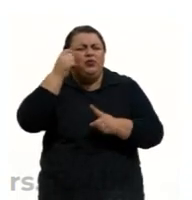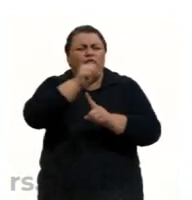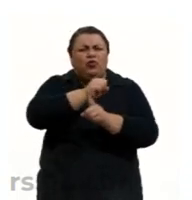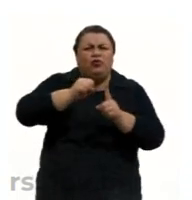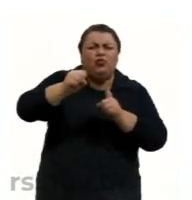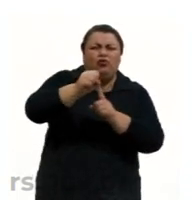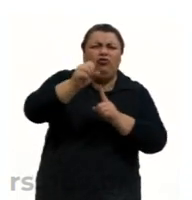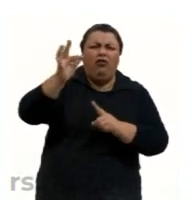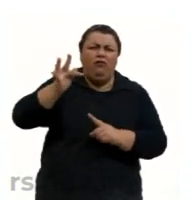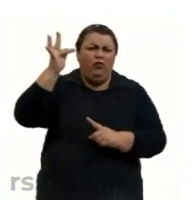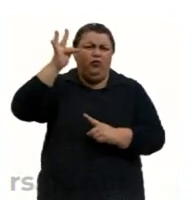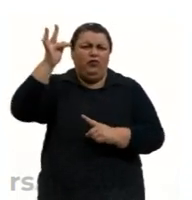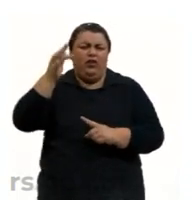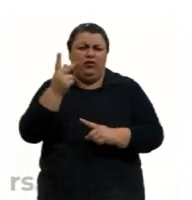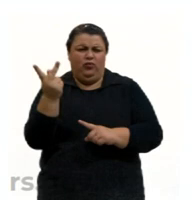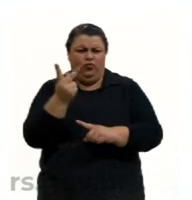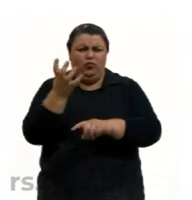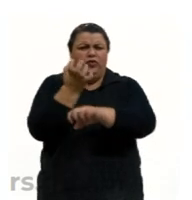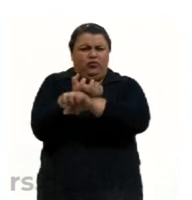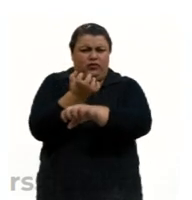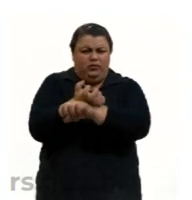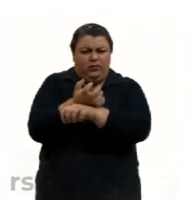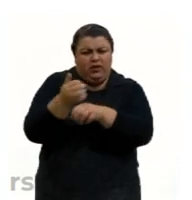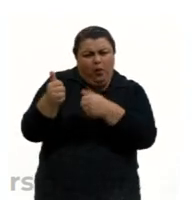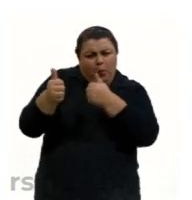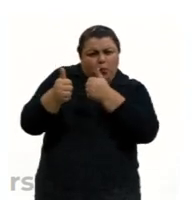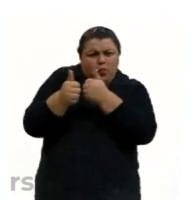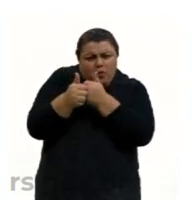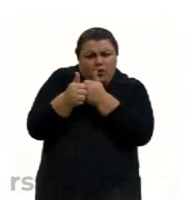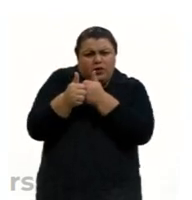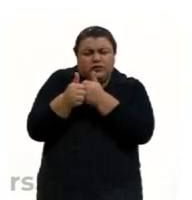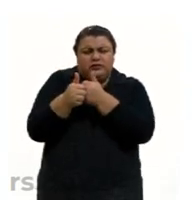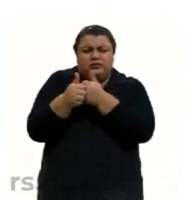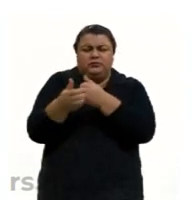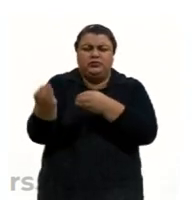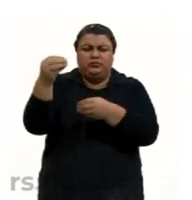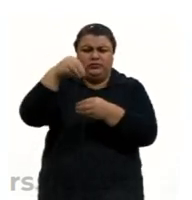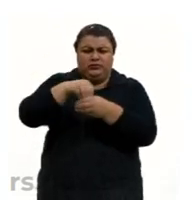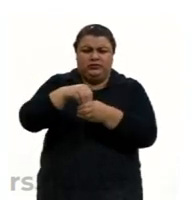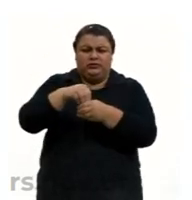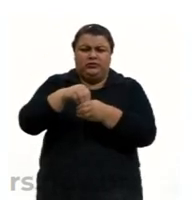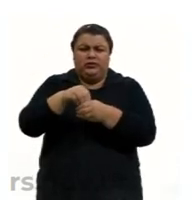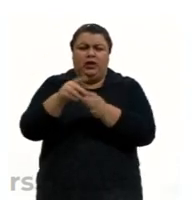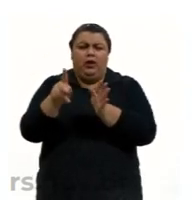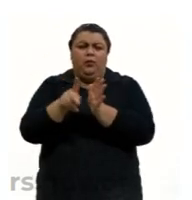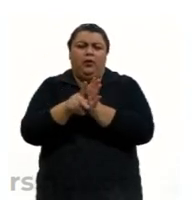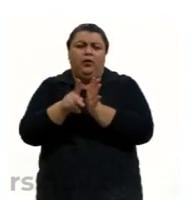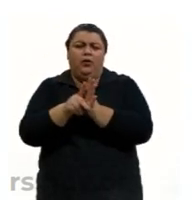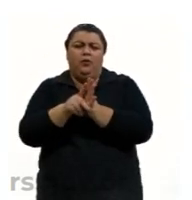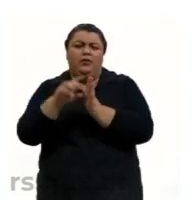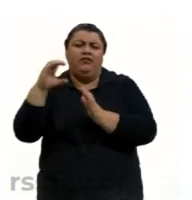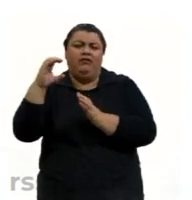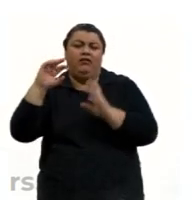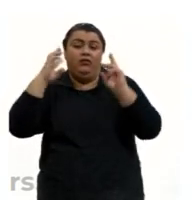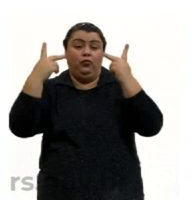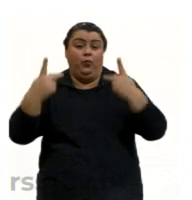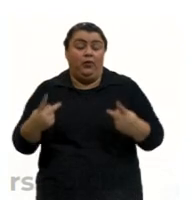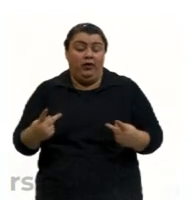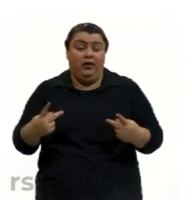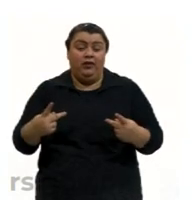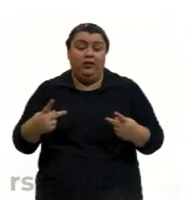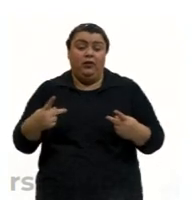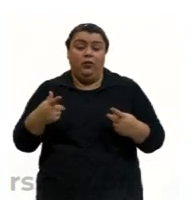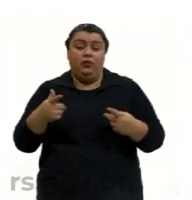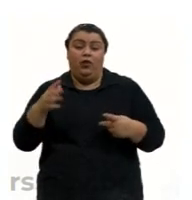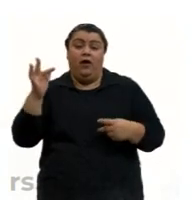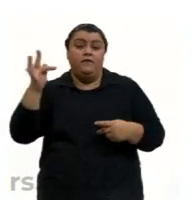são componentes curriculares próximos, elas fazem parte das ciências humanas. Enquanto a Filosofia se ocupa mais com